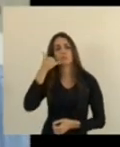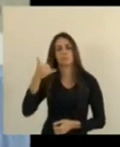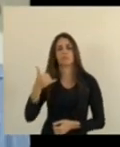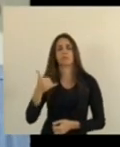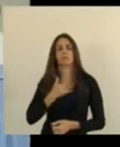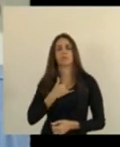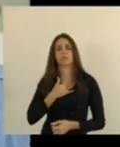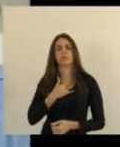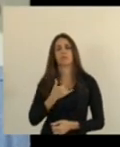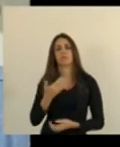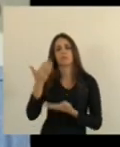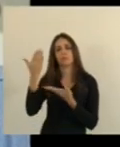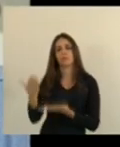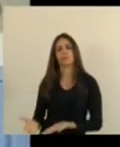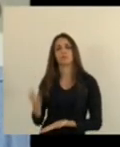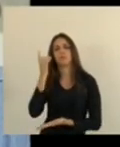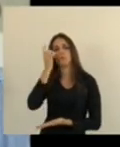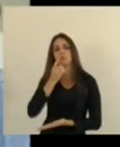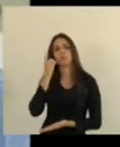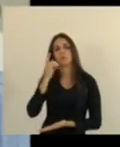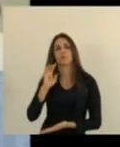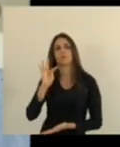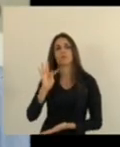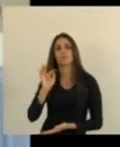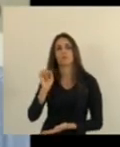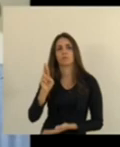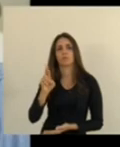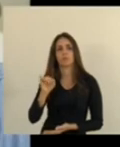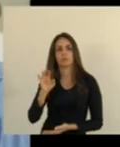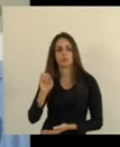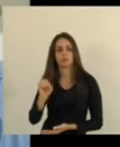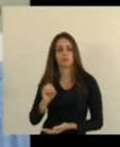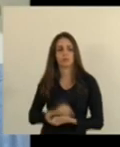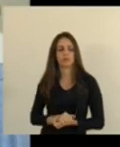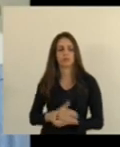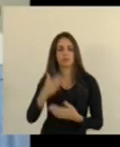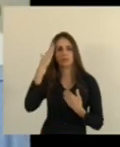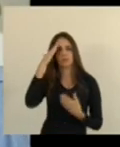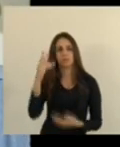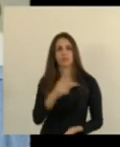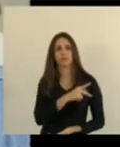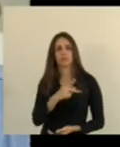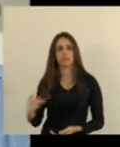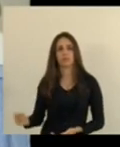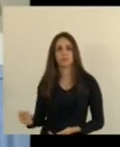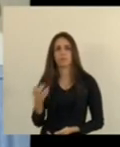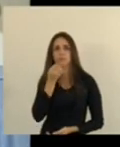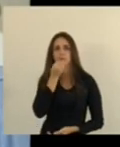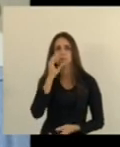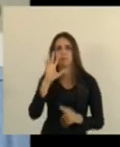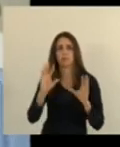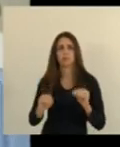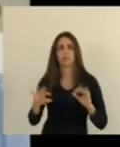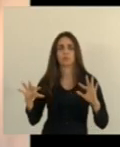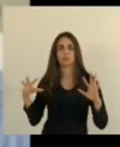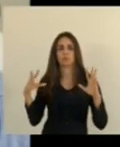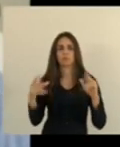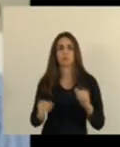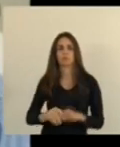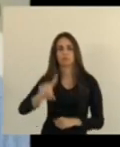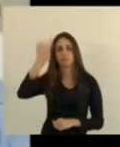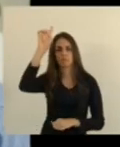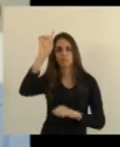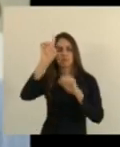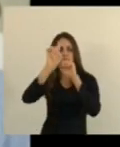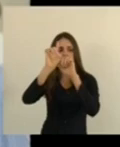meu caro ilustre deputado Torino Marques obrigado meu querido presidente boa noite para todos que Deus